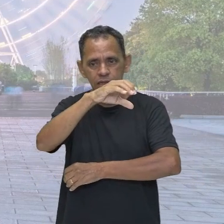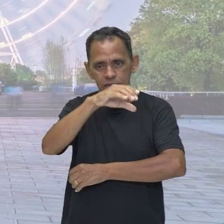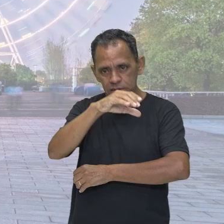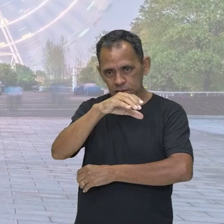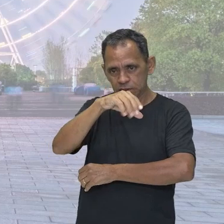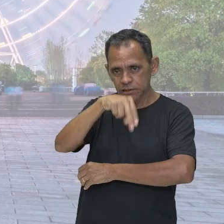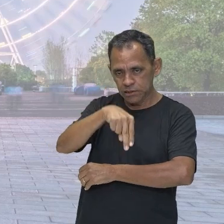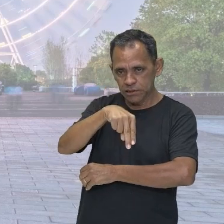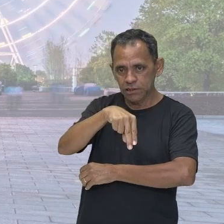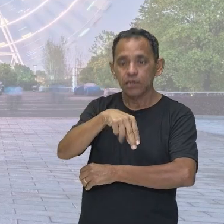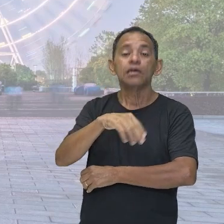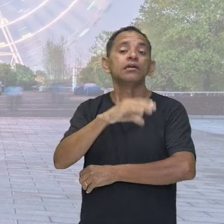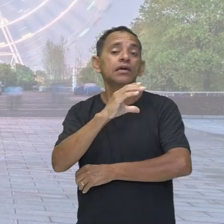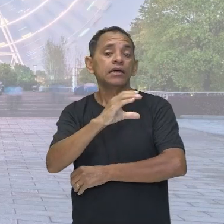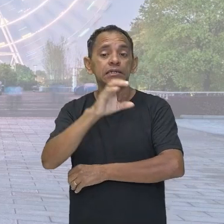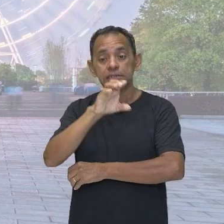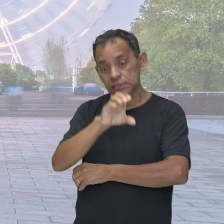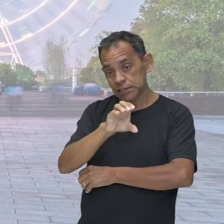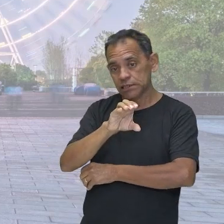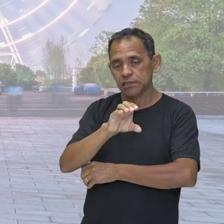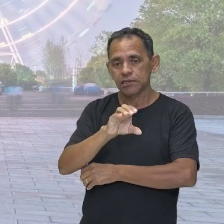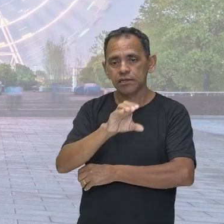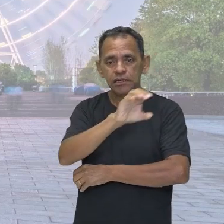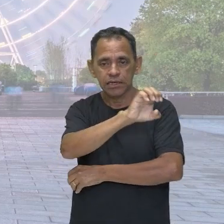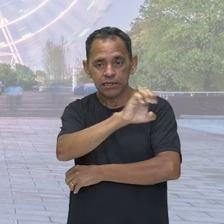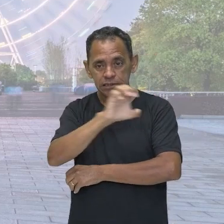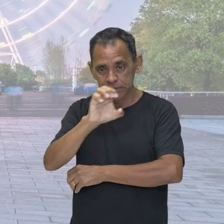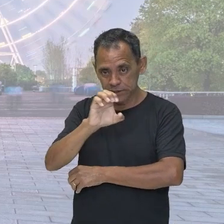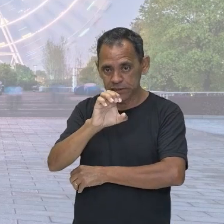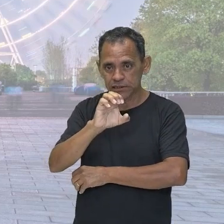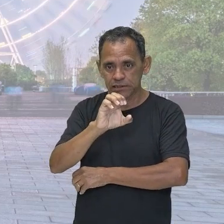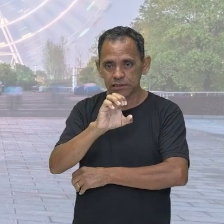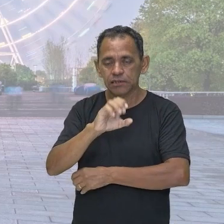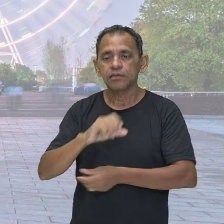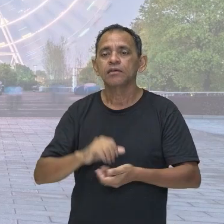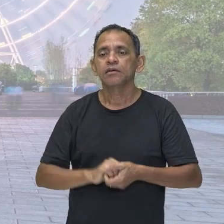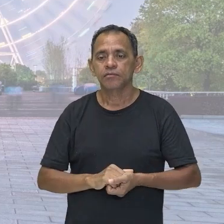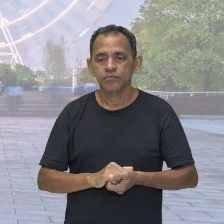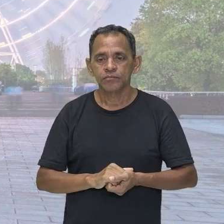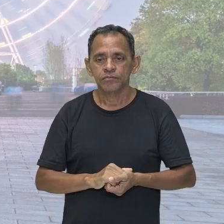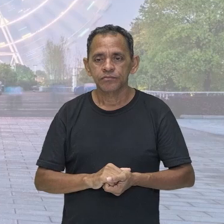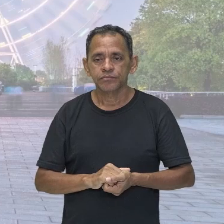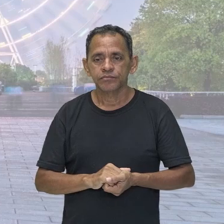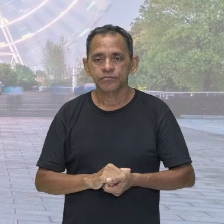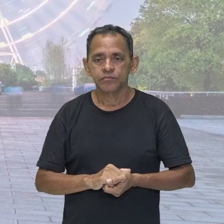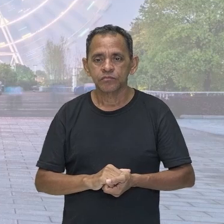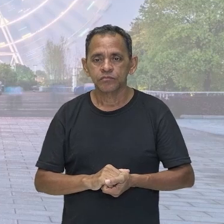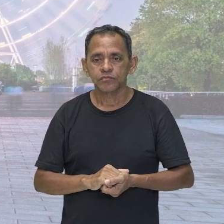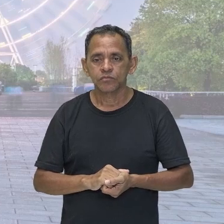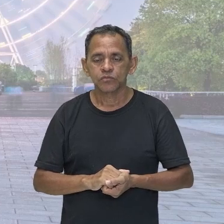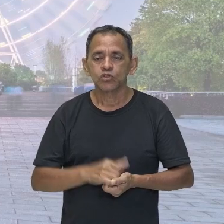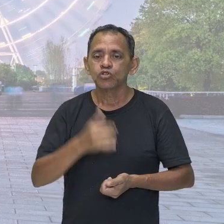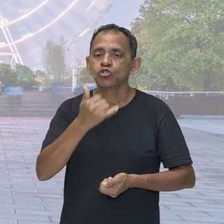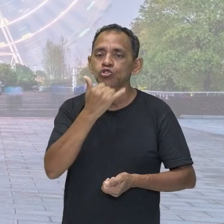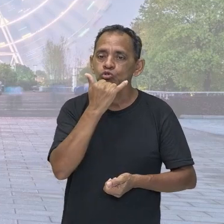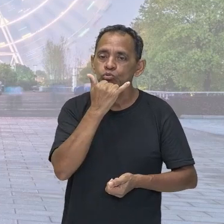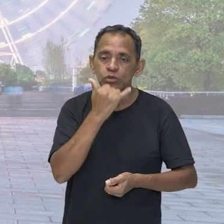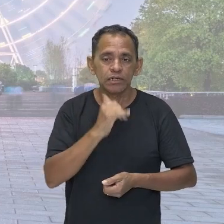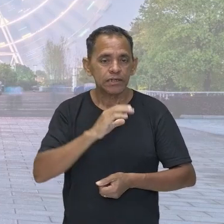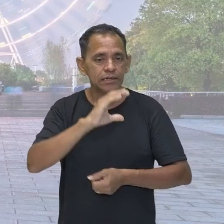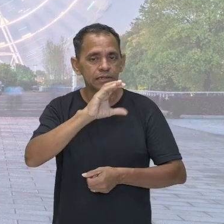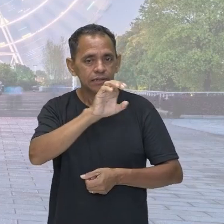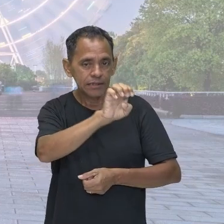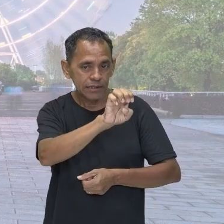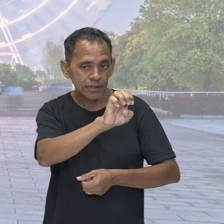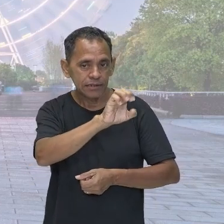V ao quadrado sobre dois, massa vezes velocidade ao quadrado, e divide tudo isso por dois, tá pessoal?